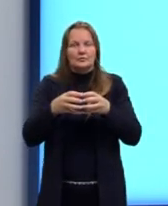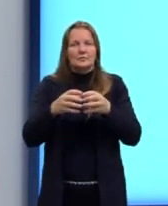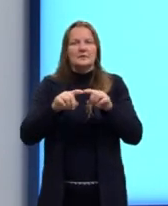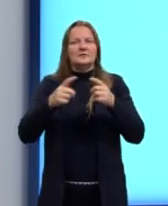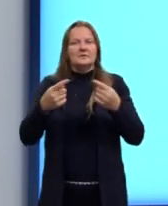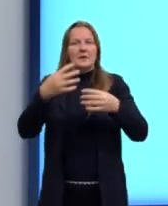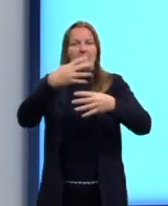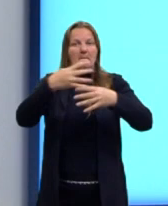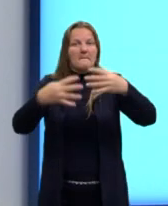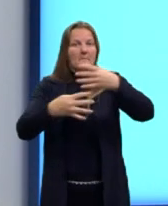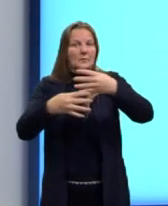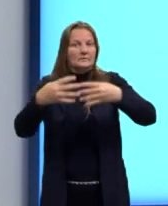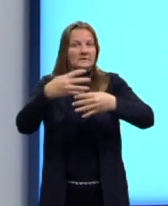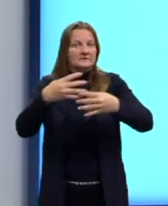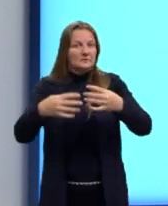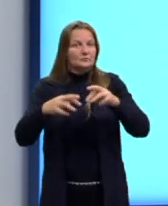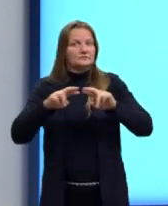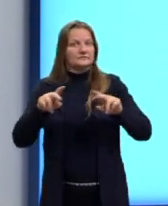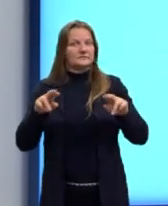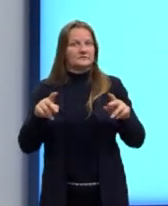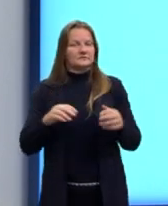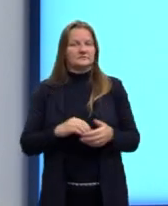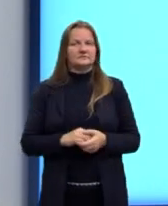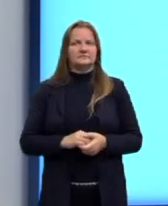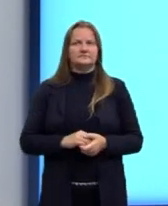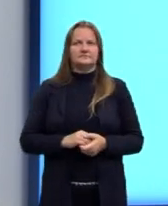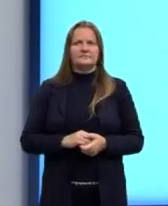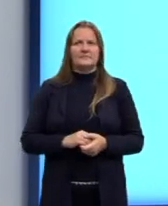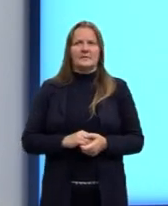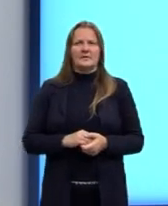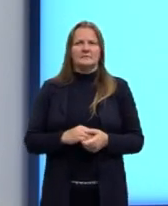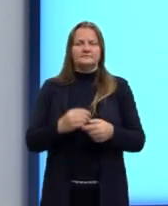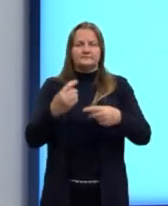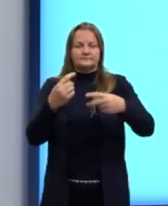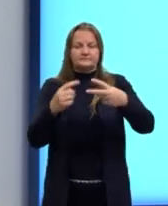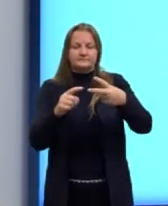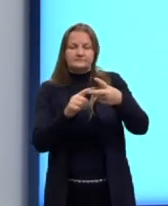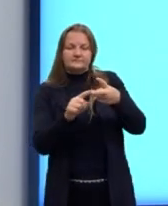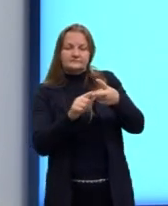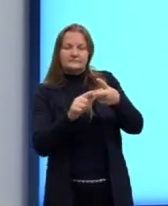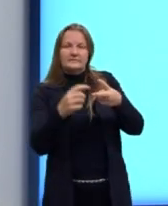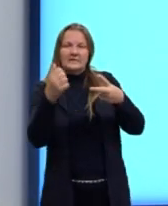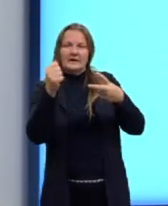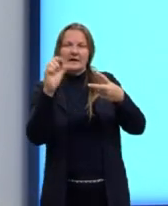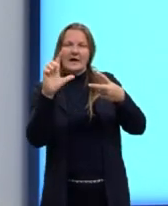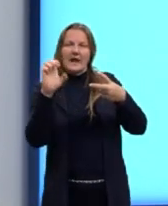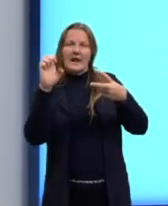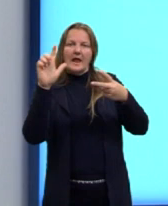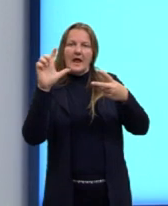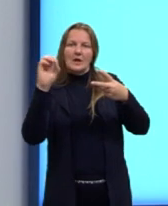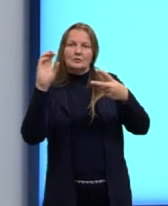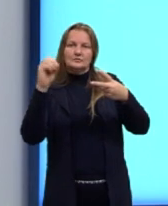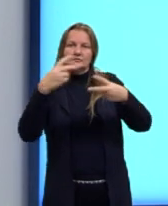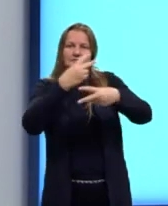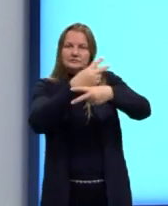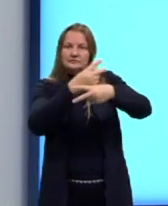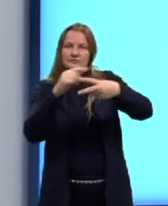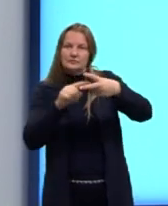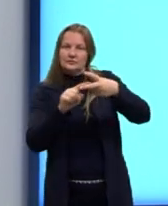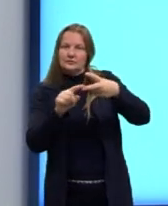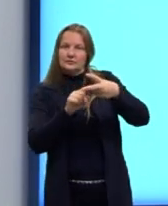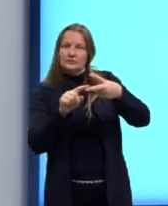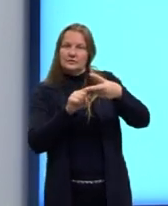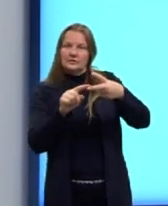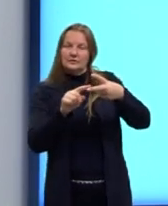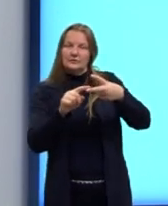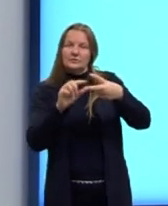da mutação, né, gente? Na mutação, novos alelos são formados. Na recombinação genética, são os